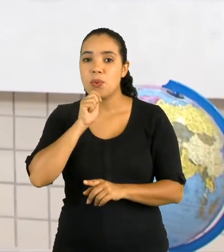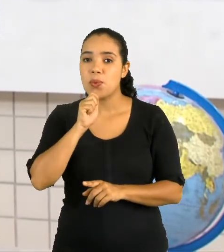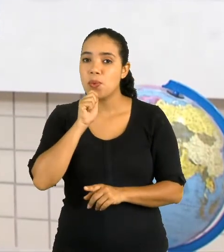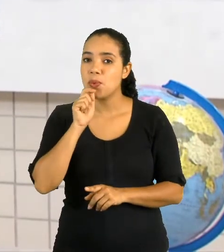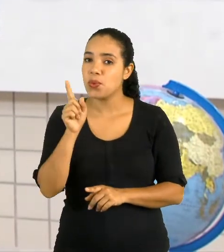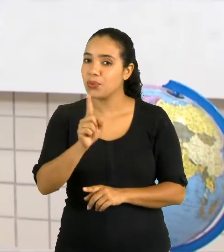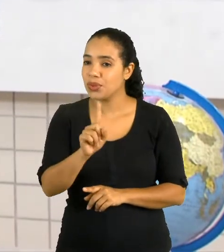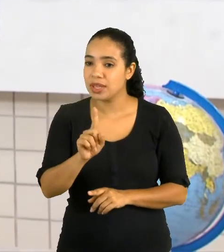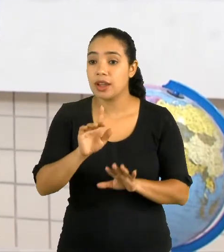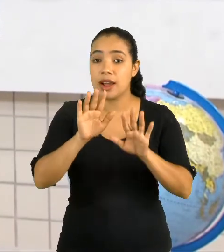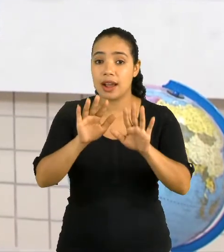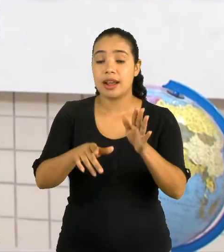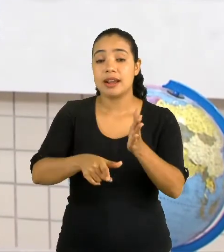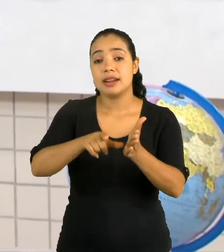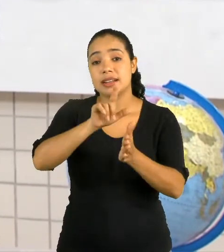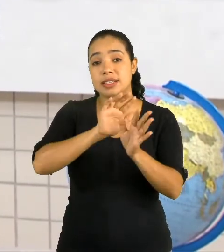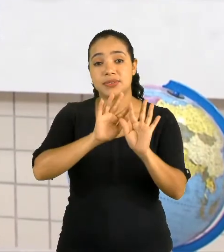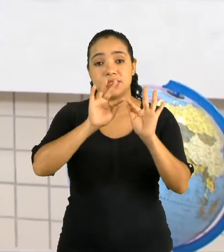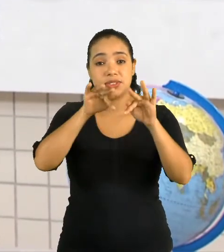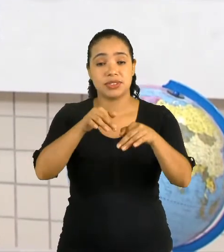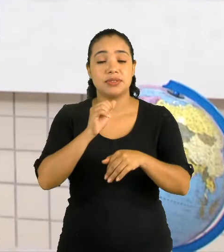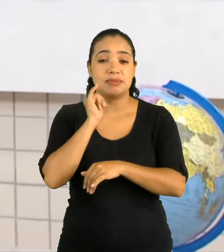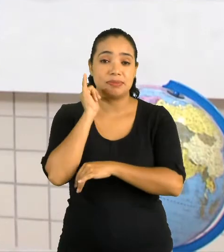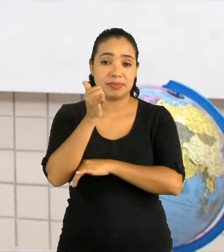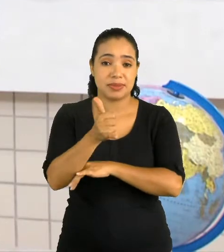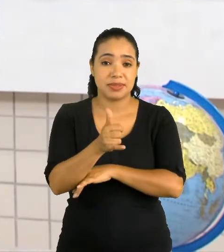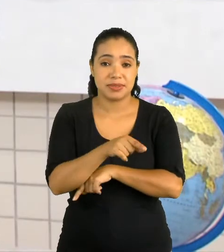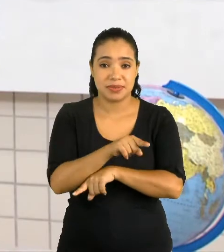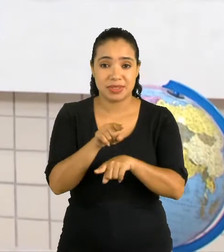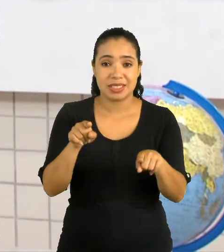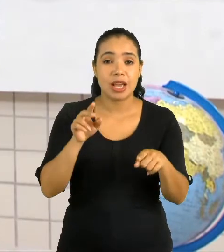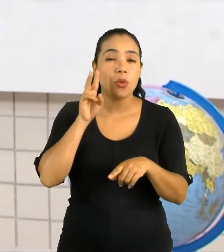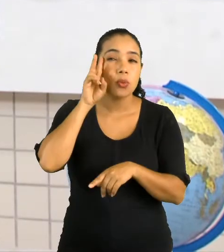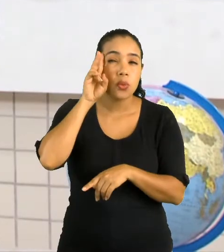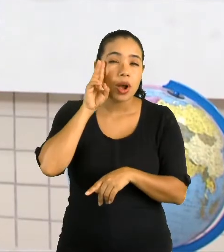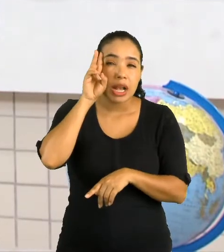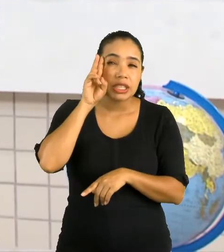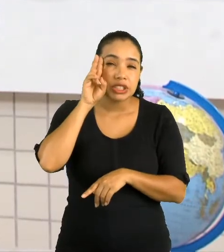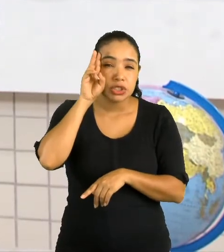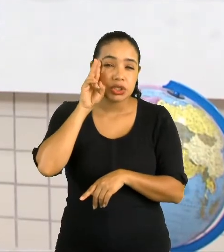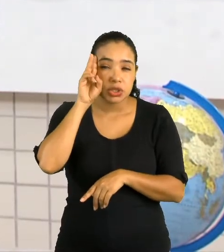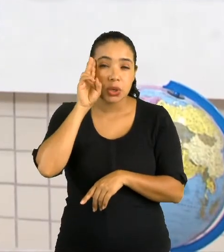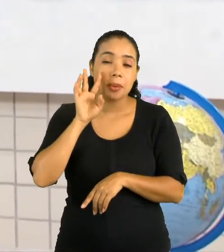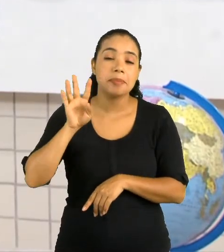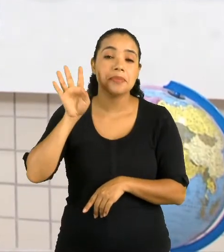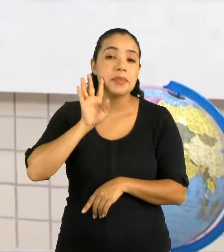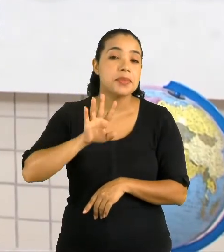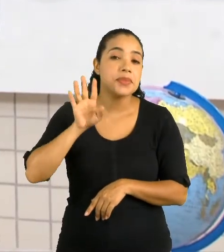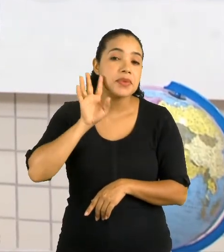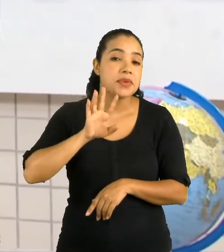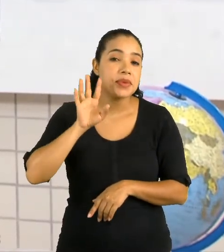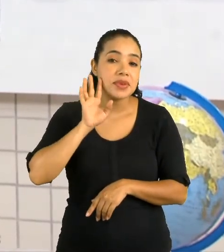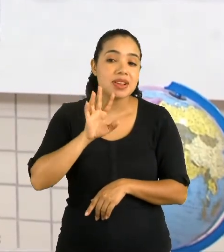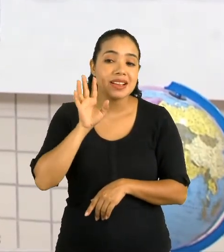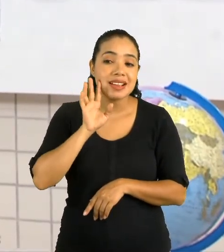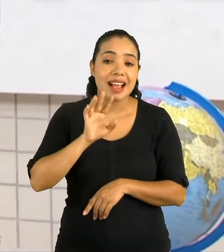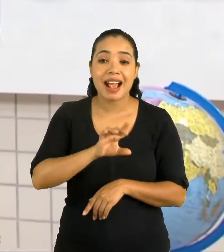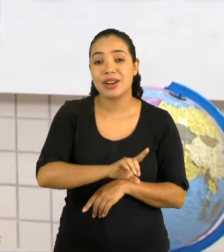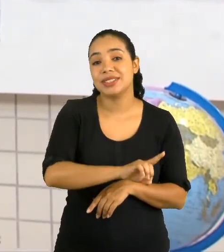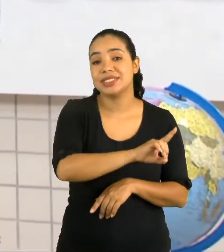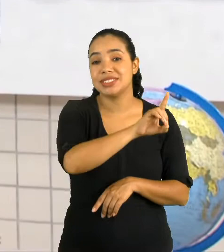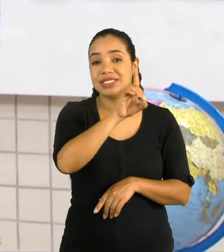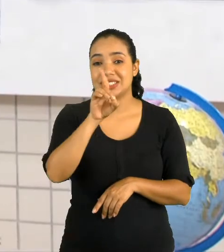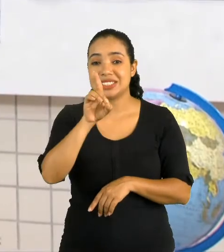finalizar, eu vou contar para vocês uma história muito legal que fala sobre o dia